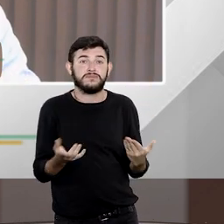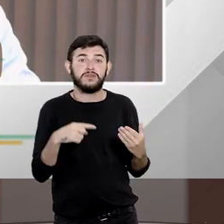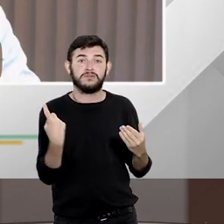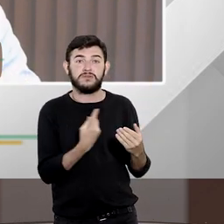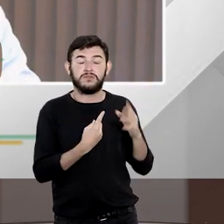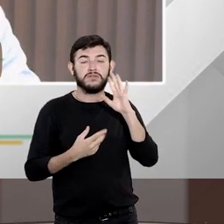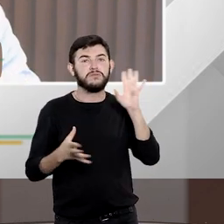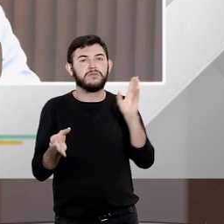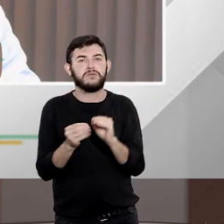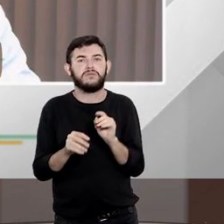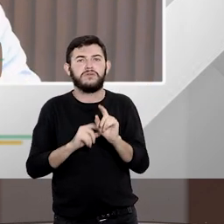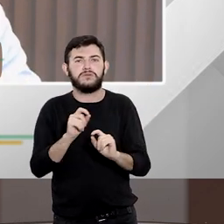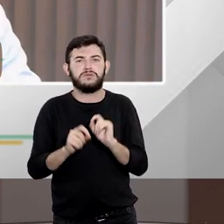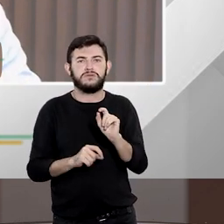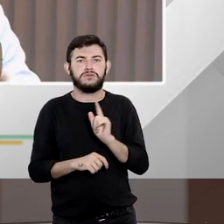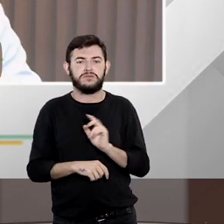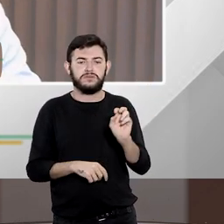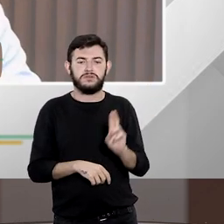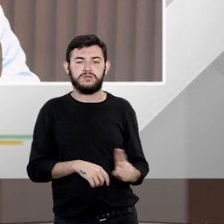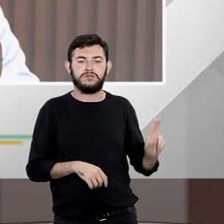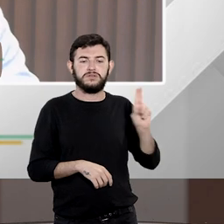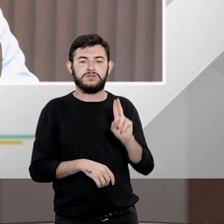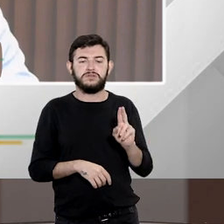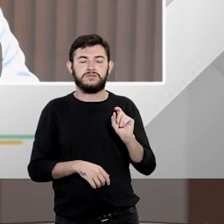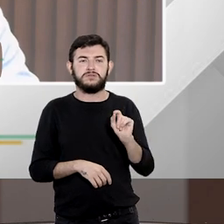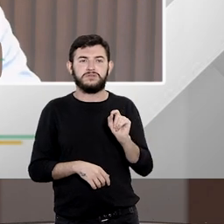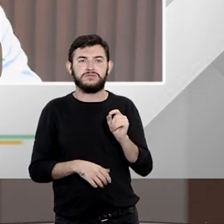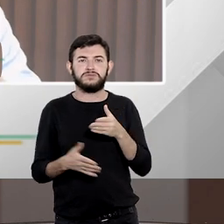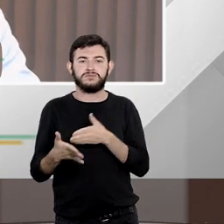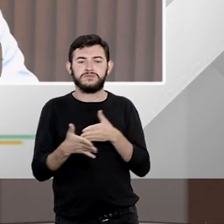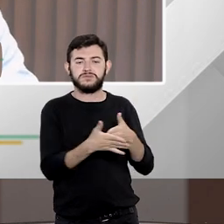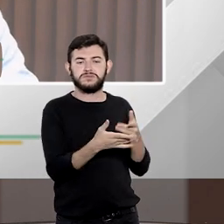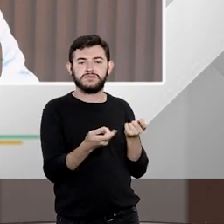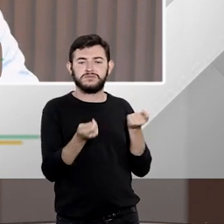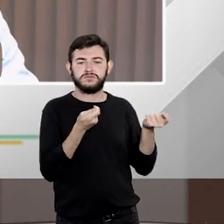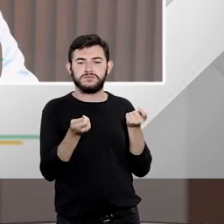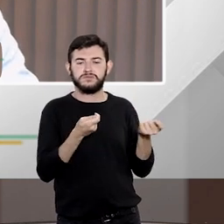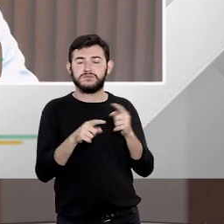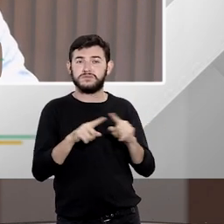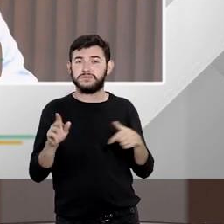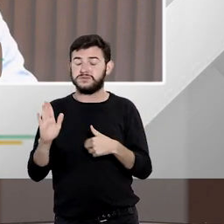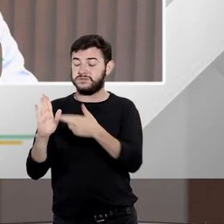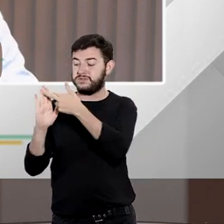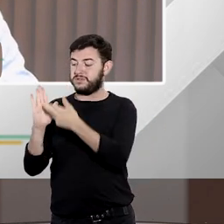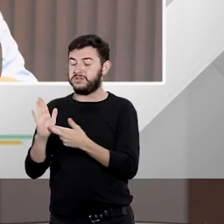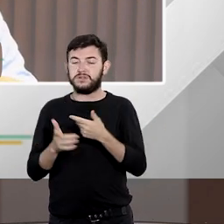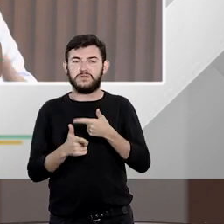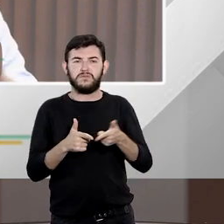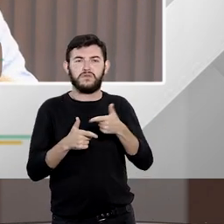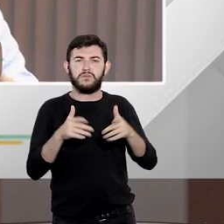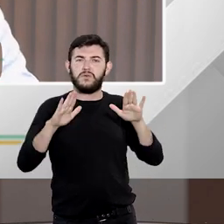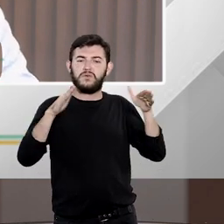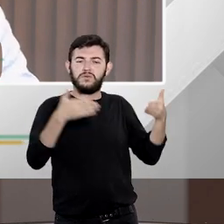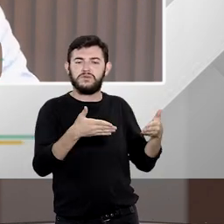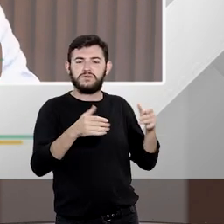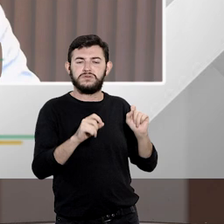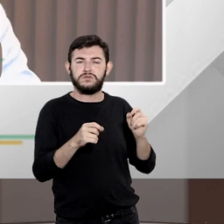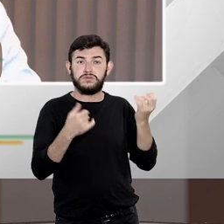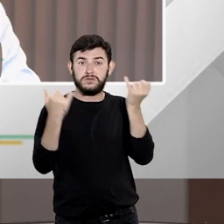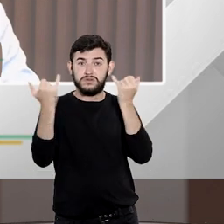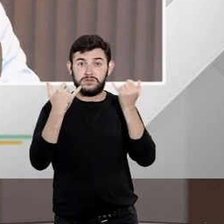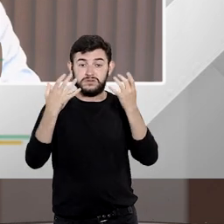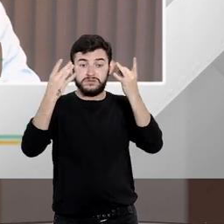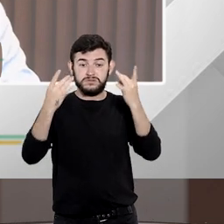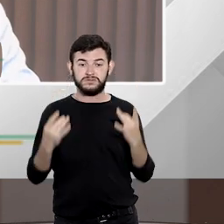a digamos assim com a utilização limitada demais em regra se você tem um problema relacionado a limitar a informação